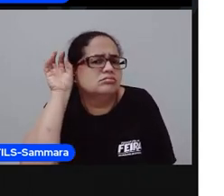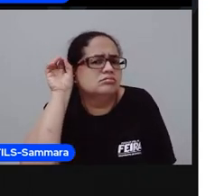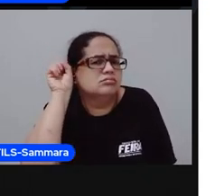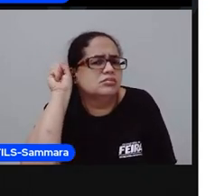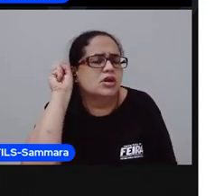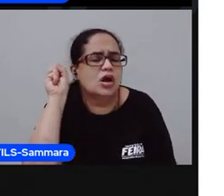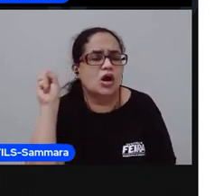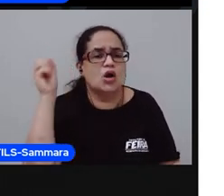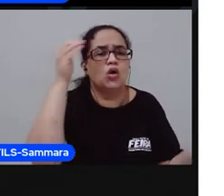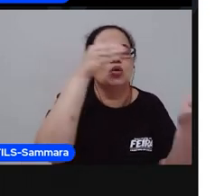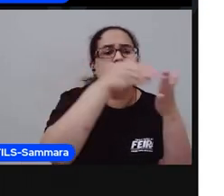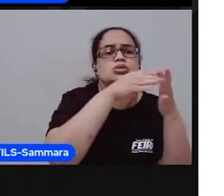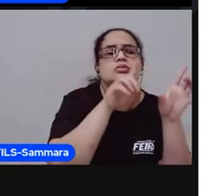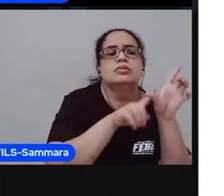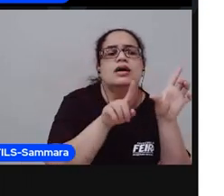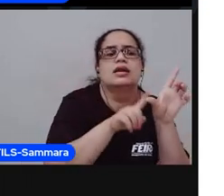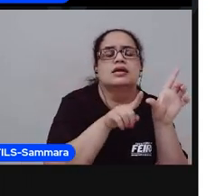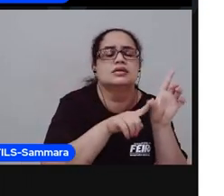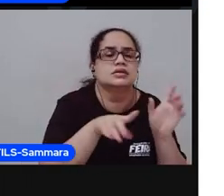letra que você está ouvindo?